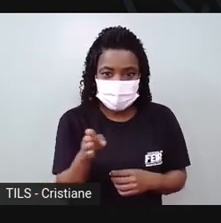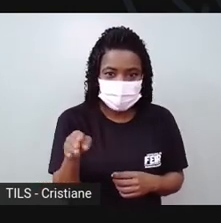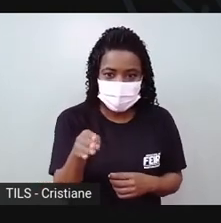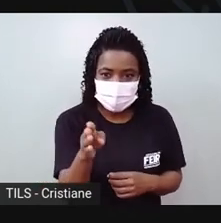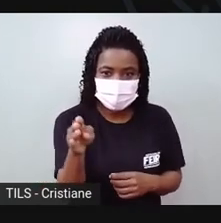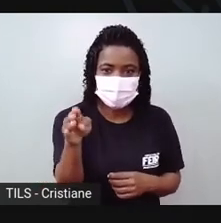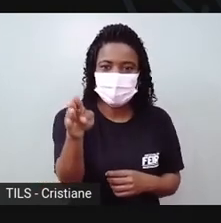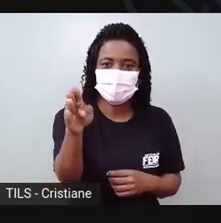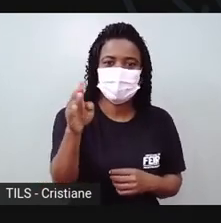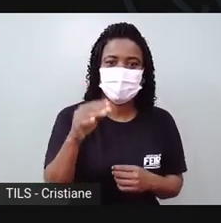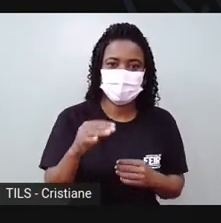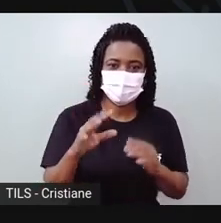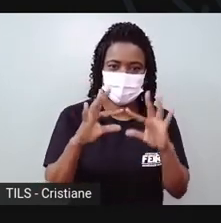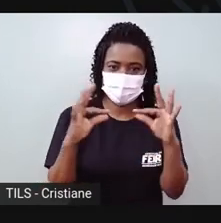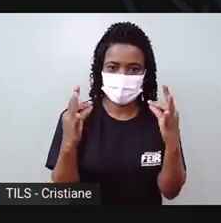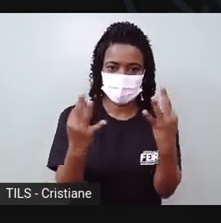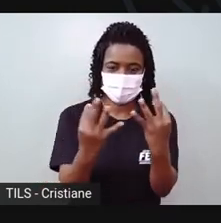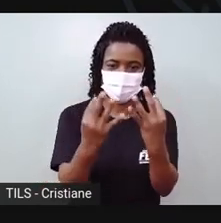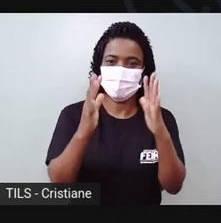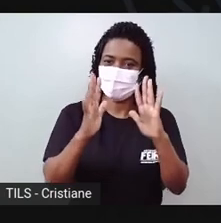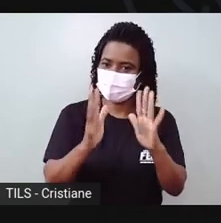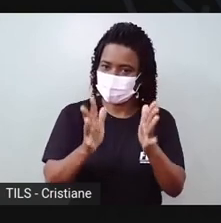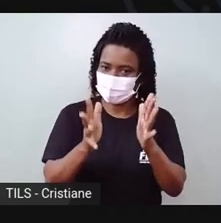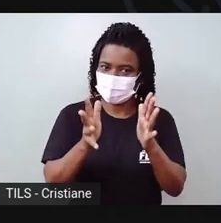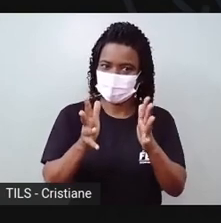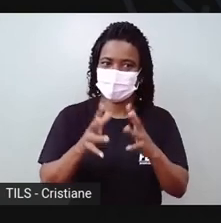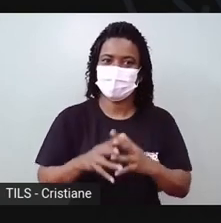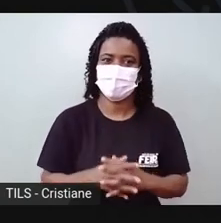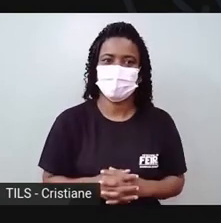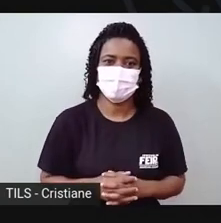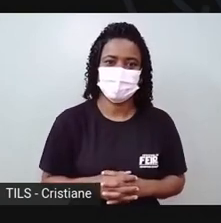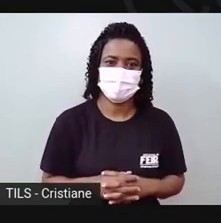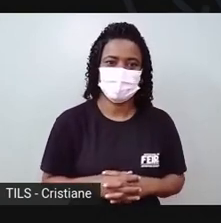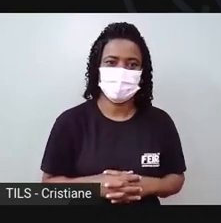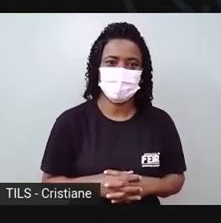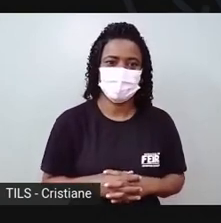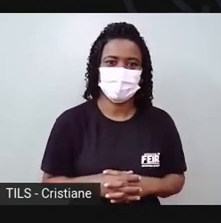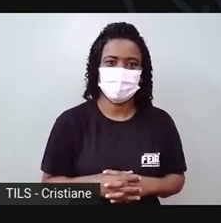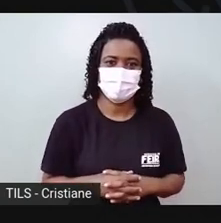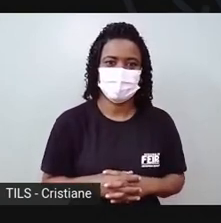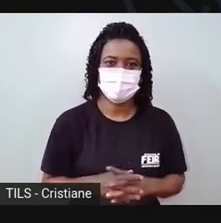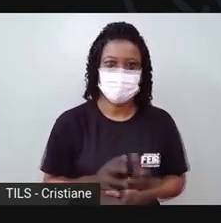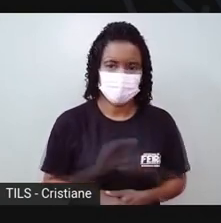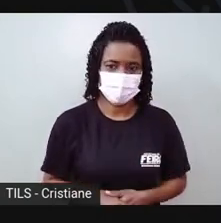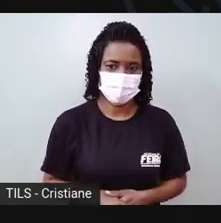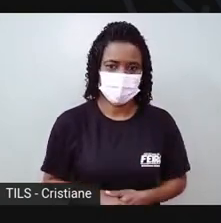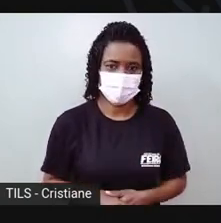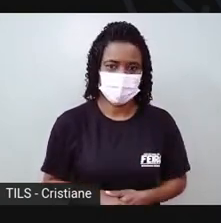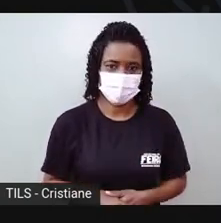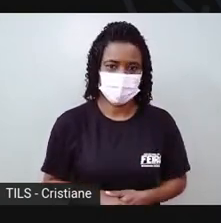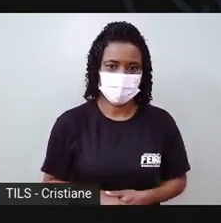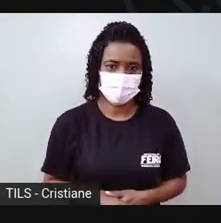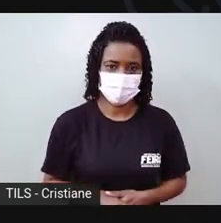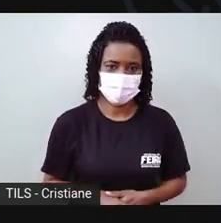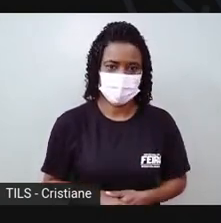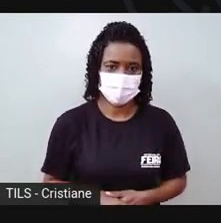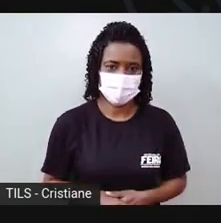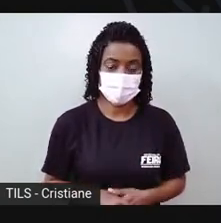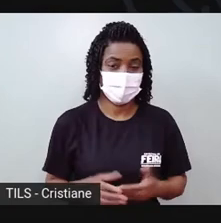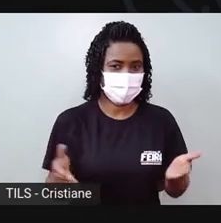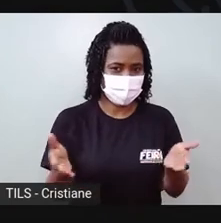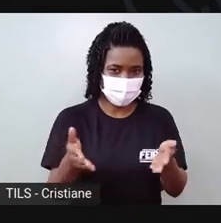Potinho, a gente já fez as panelinhas. Já pra limpar a mão. Pronto. Agora a gente vai fazer uma